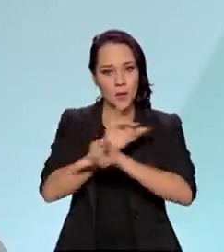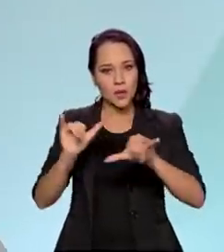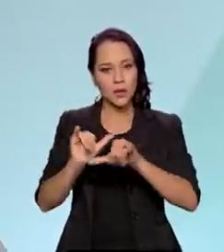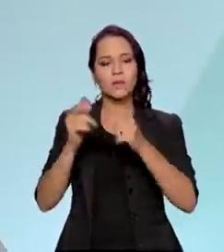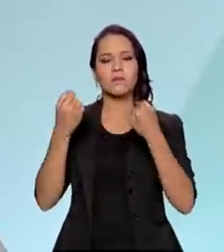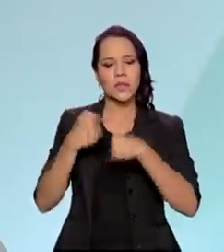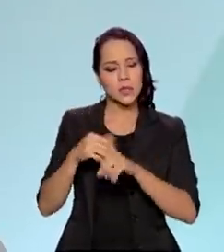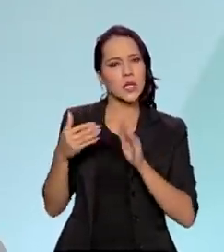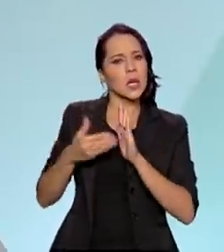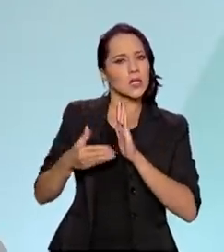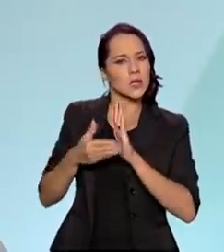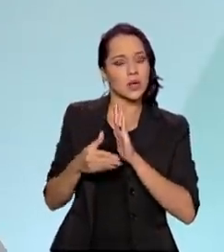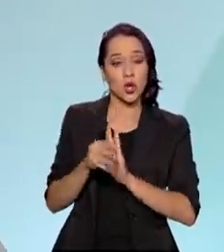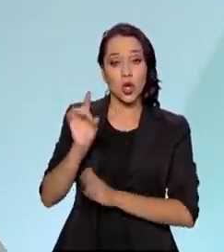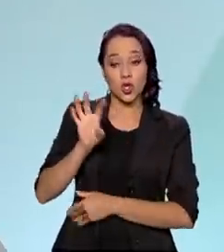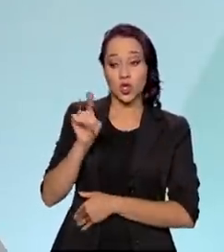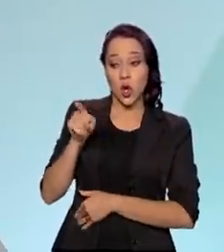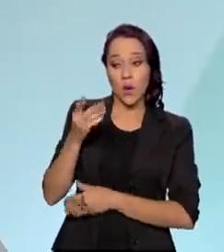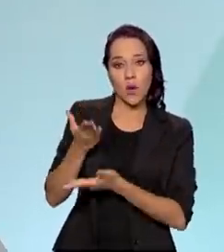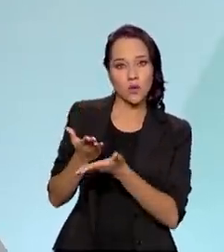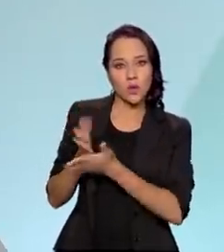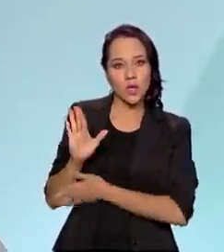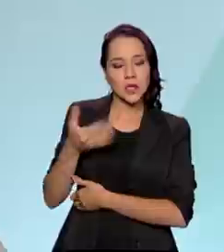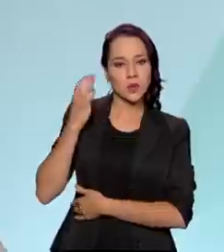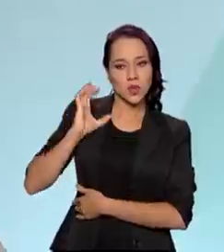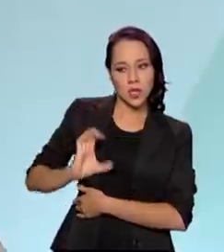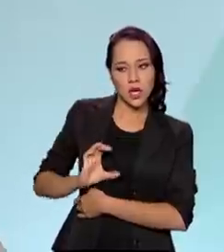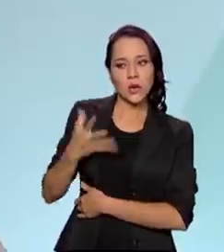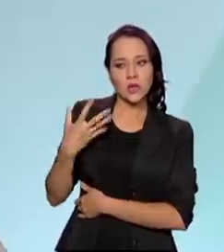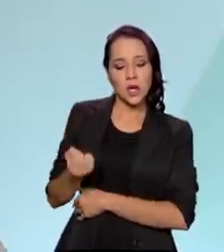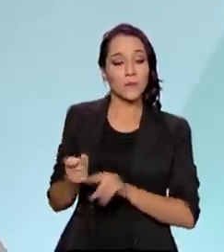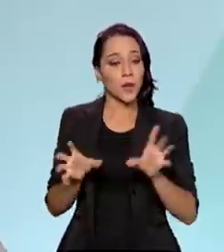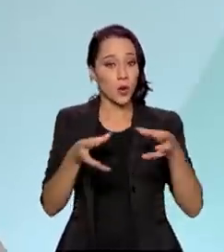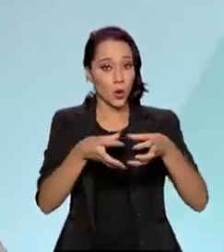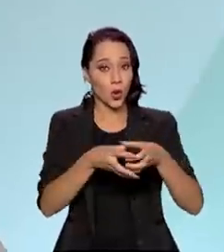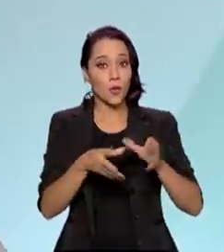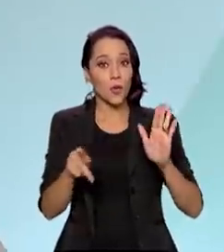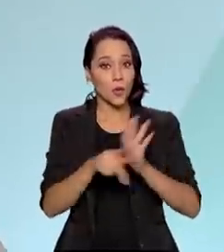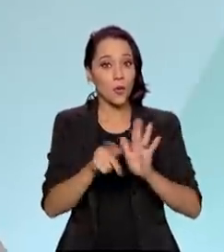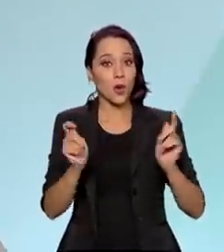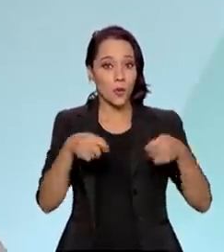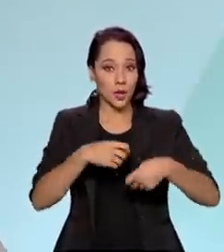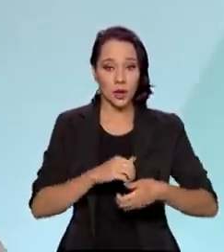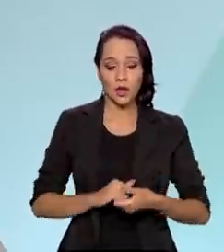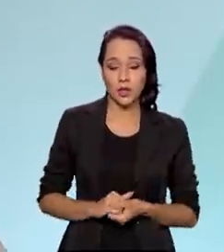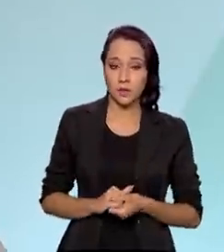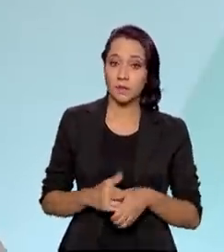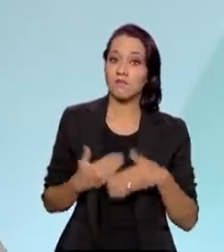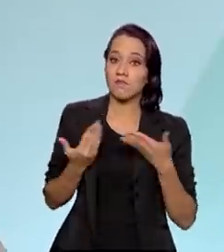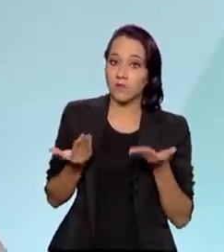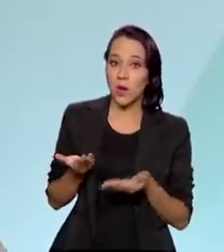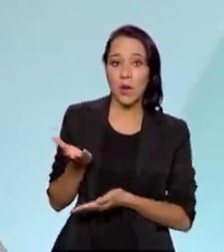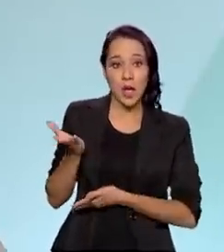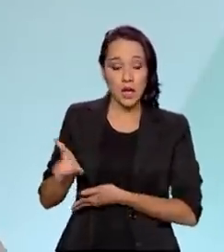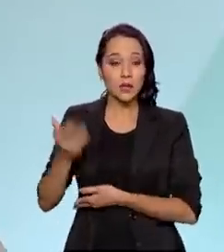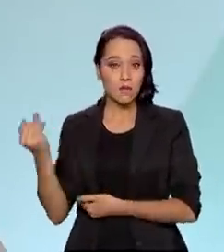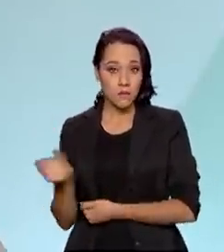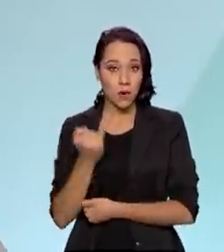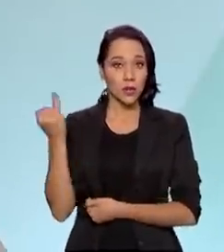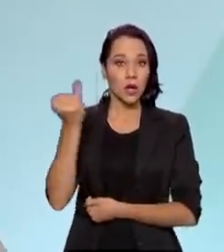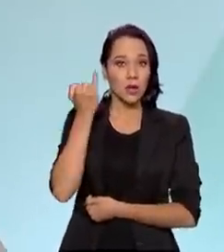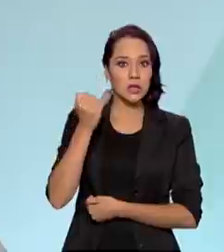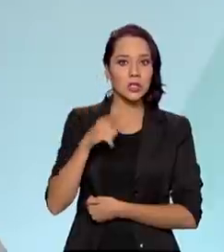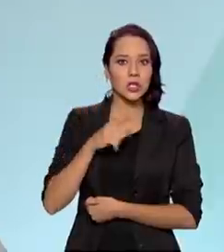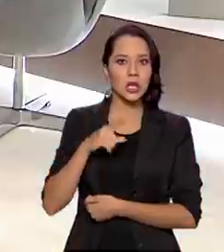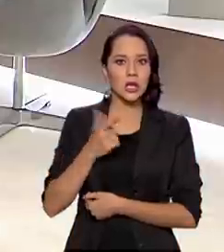tem que ser muito restrito, somente com a autorização do próprio cidadão e para os órgãos competentes pode ser feito isso. Então, essa relevância de